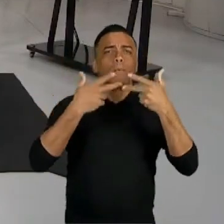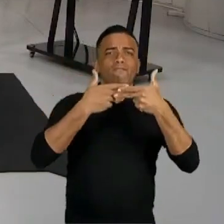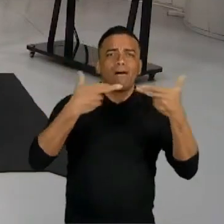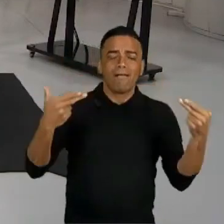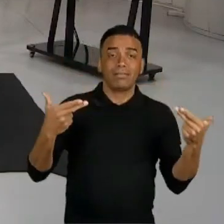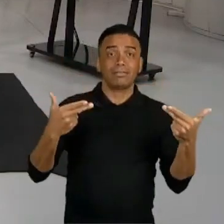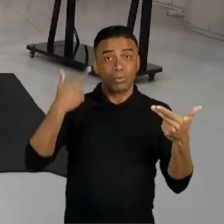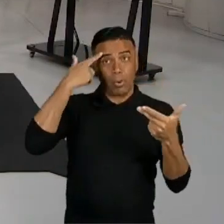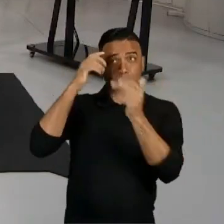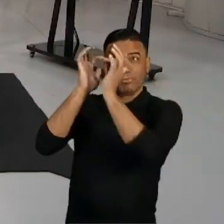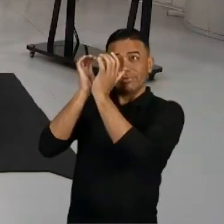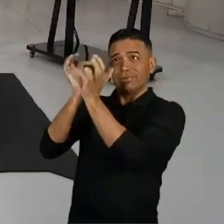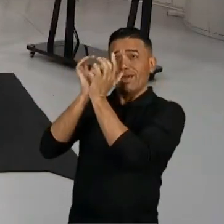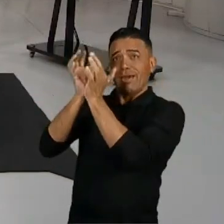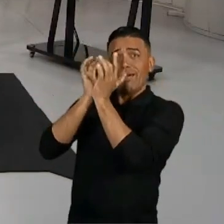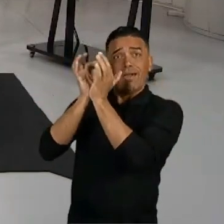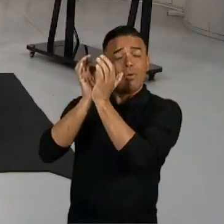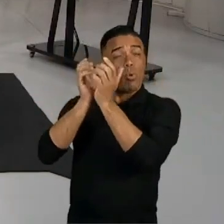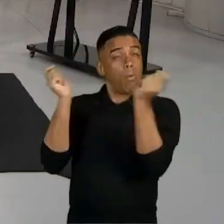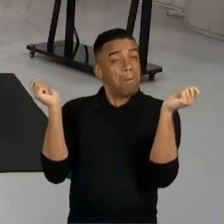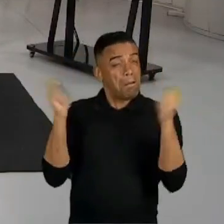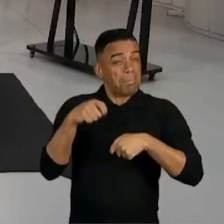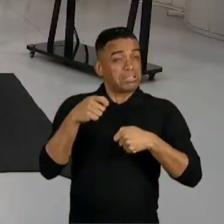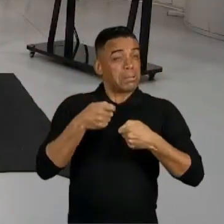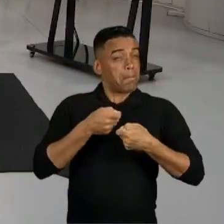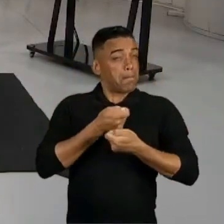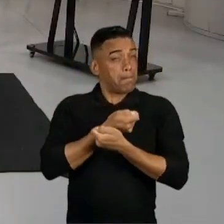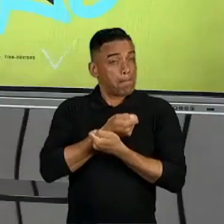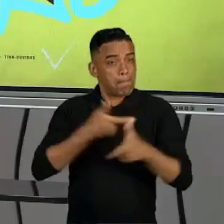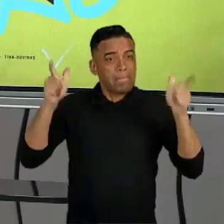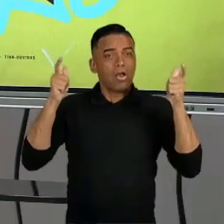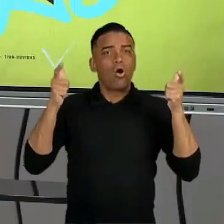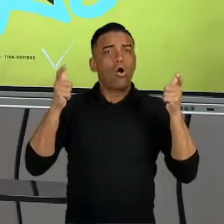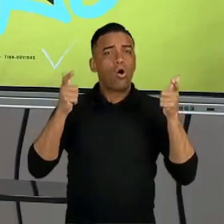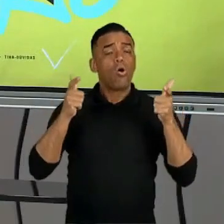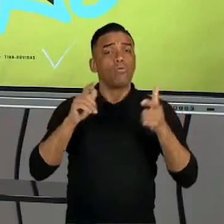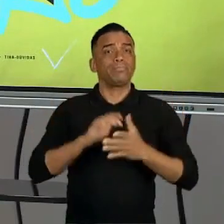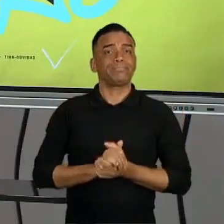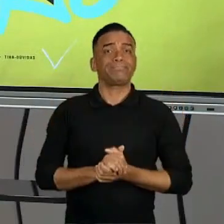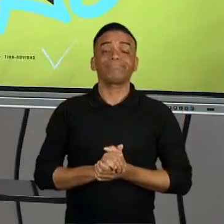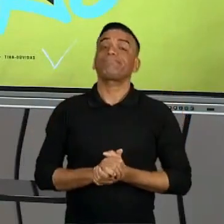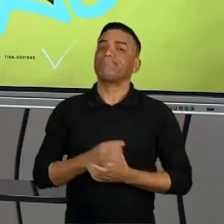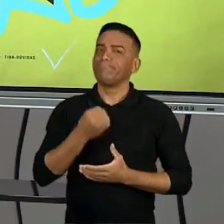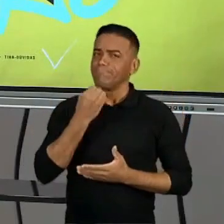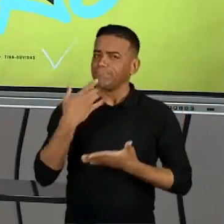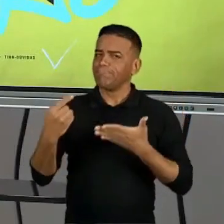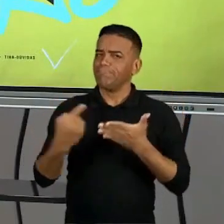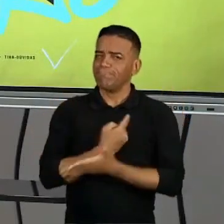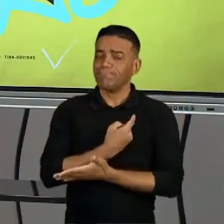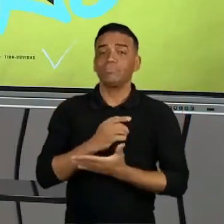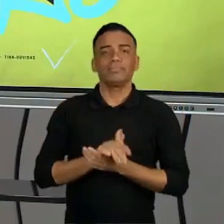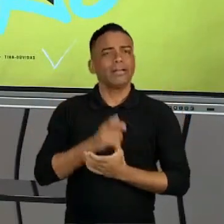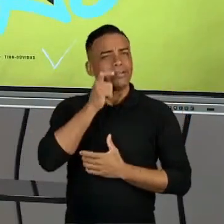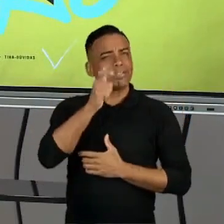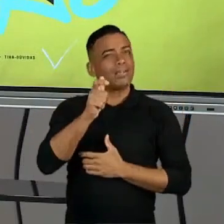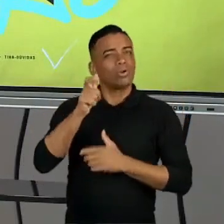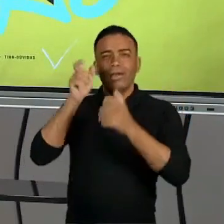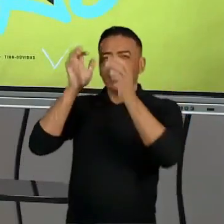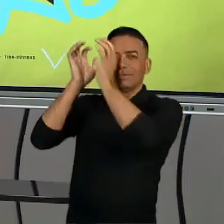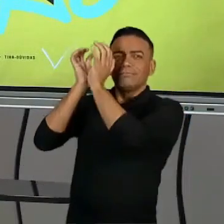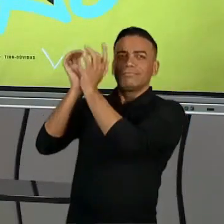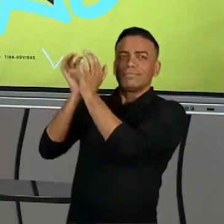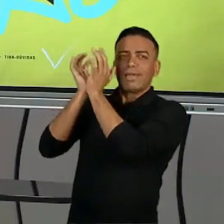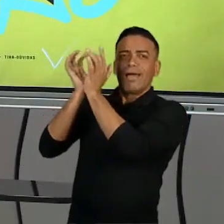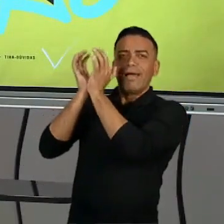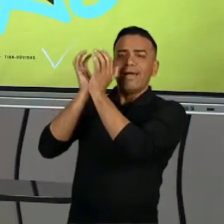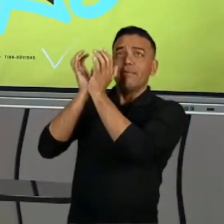cérebro, maior essa capacidade cerebral? Essa é uma boa pergunta. O que é interessante é que o cérebro consegue ser ativado, seja com uma